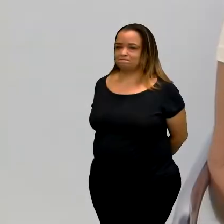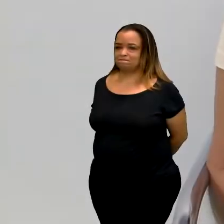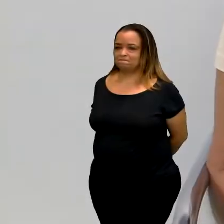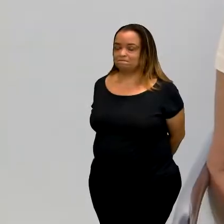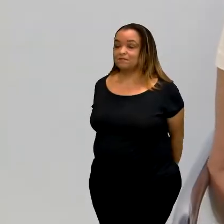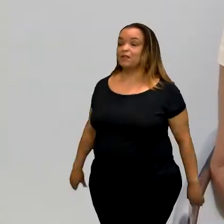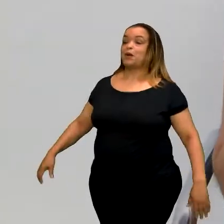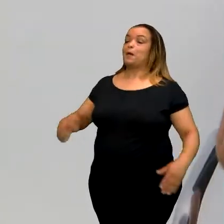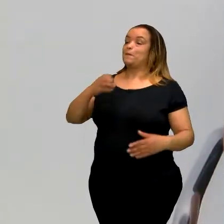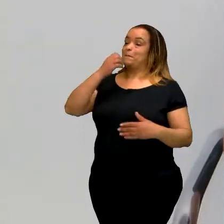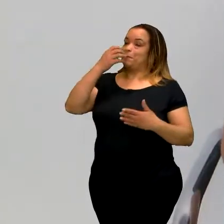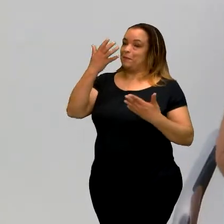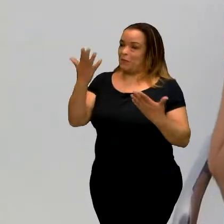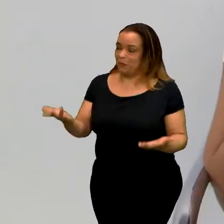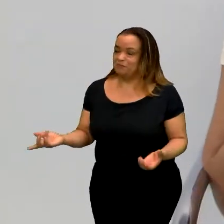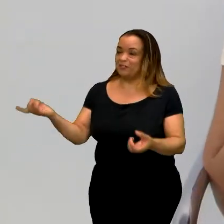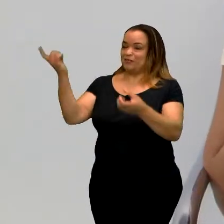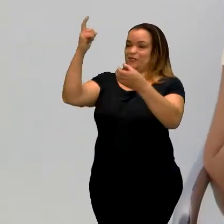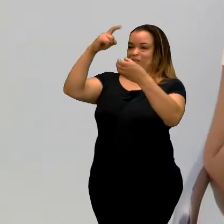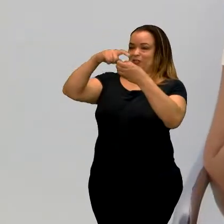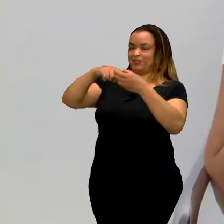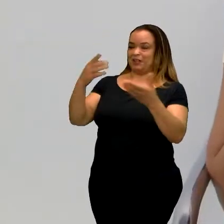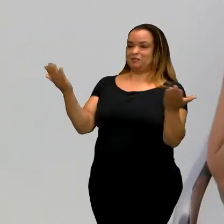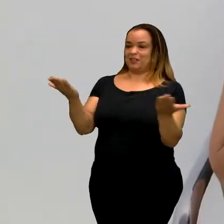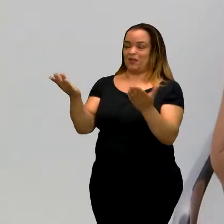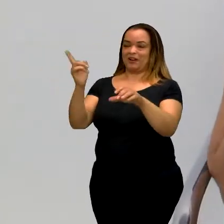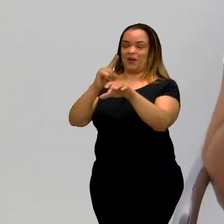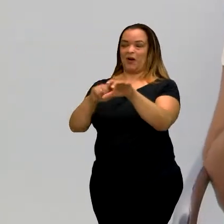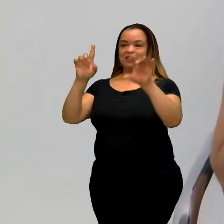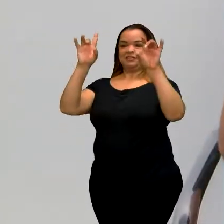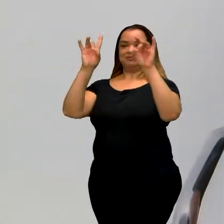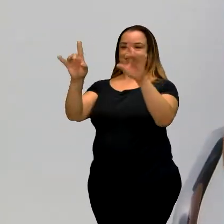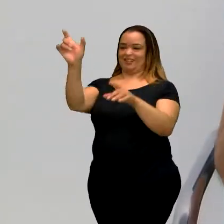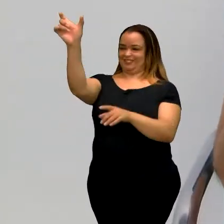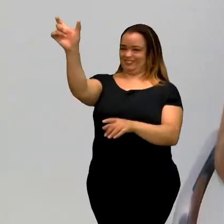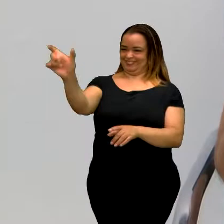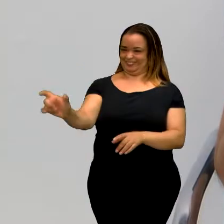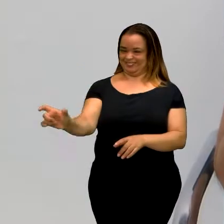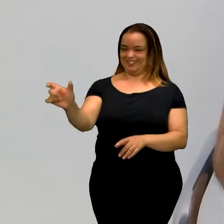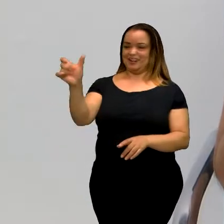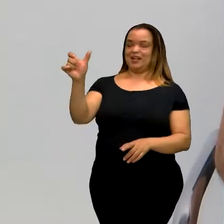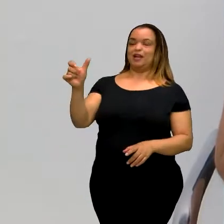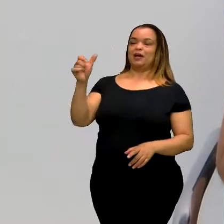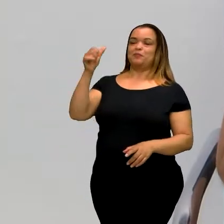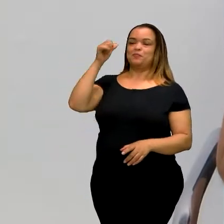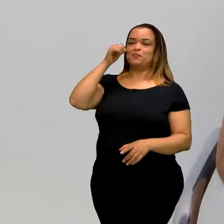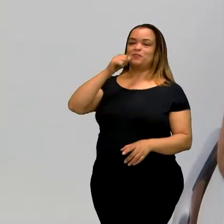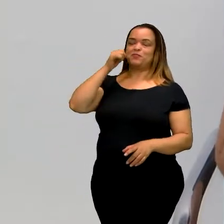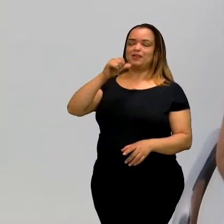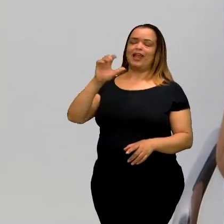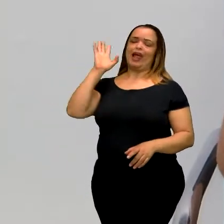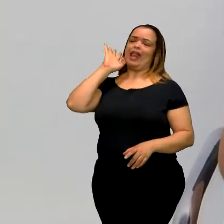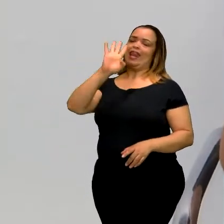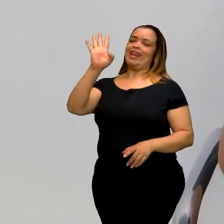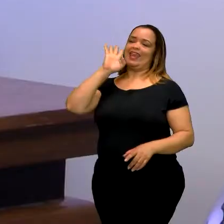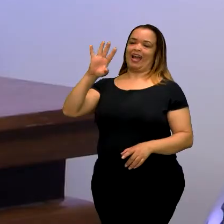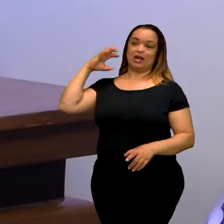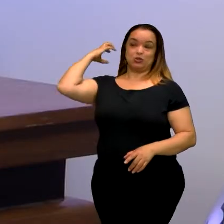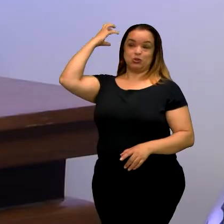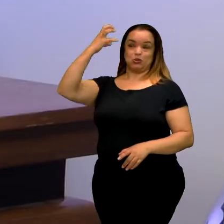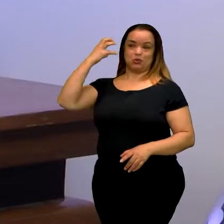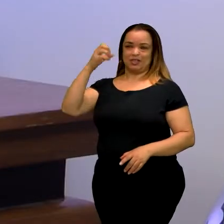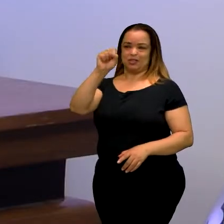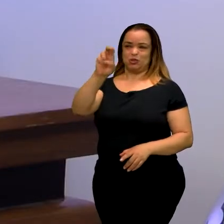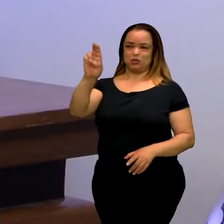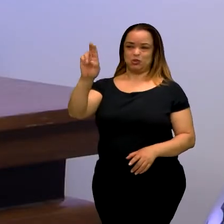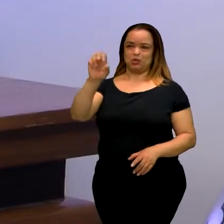Bom, gente, estamos aqui hoje no Olhar Especial com uma pessoa muito legal, incrível, que é a Sueli Ramalho